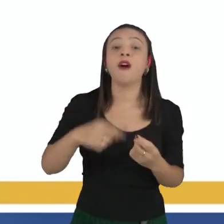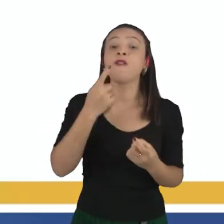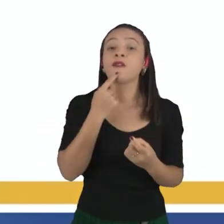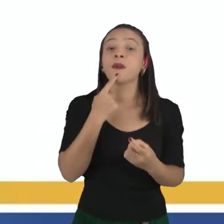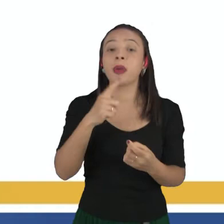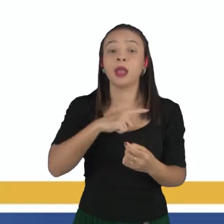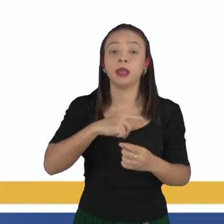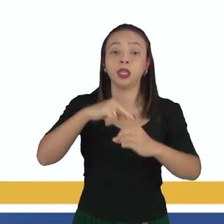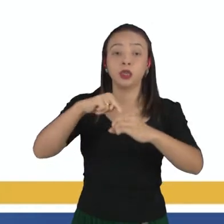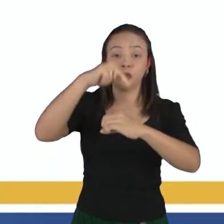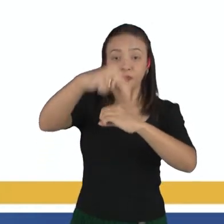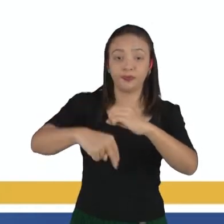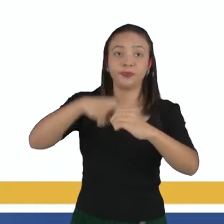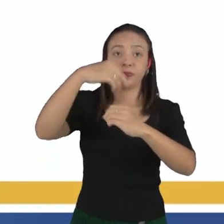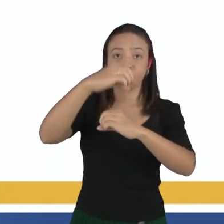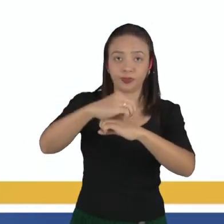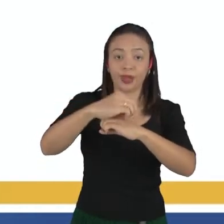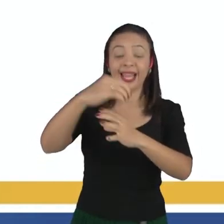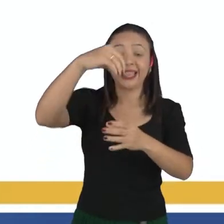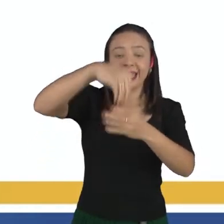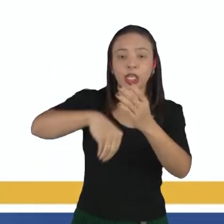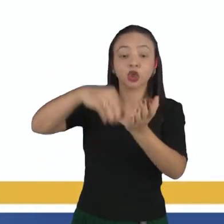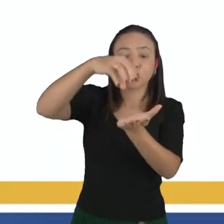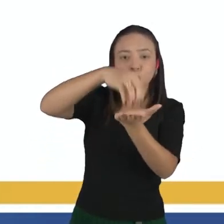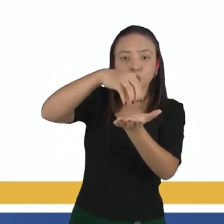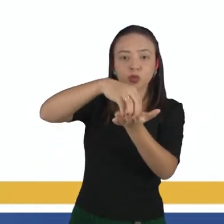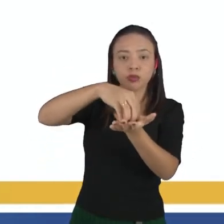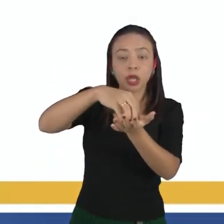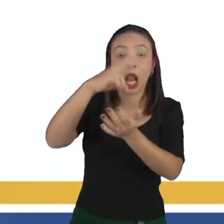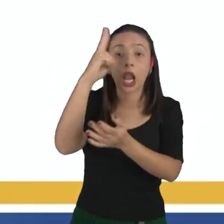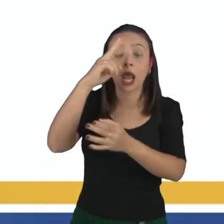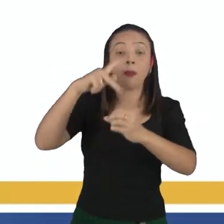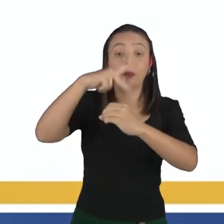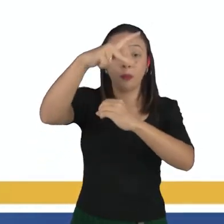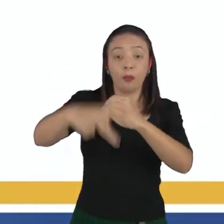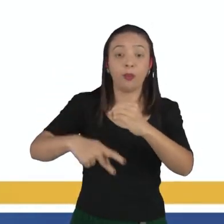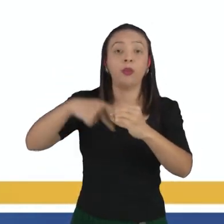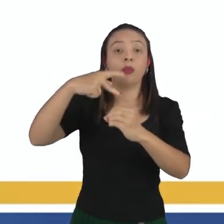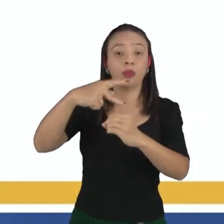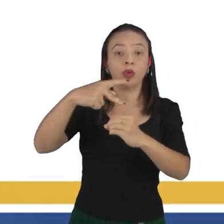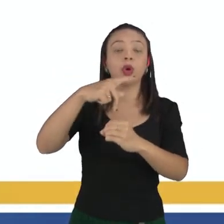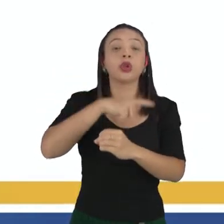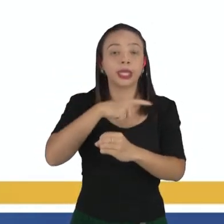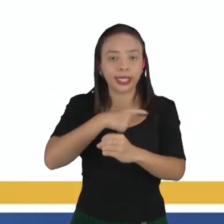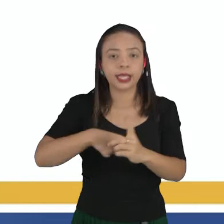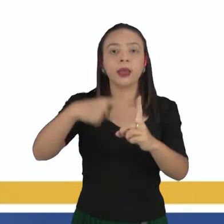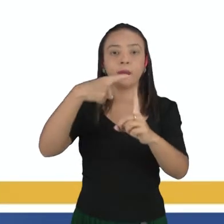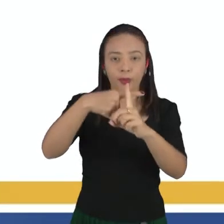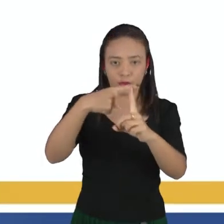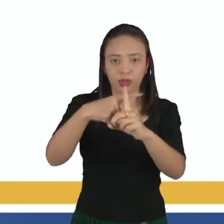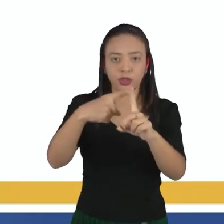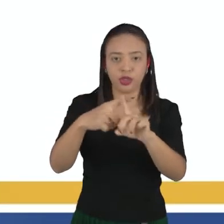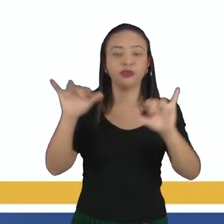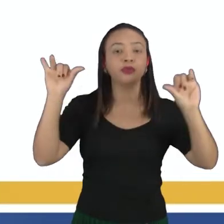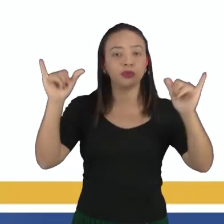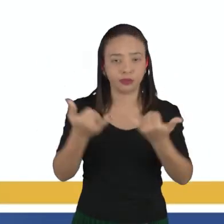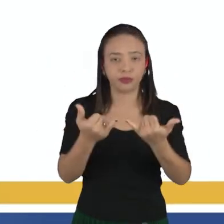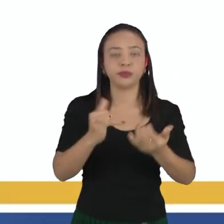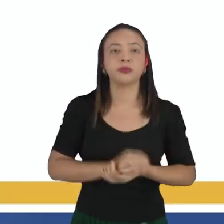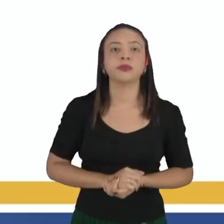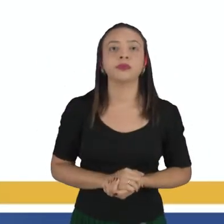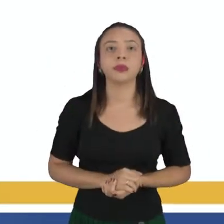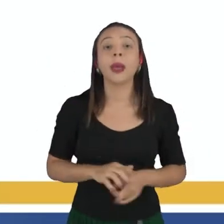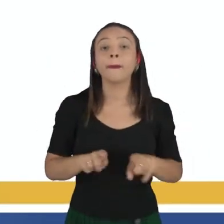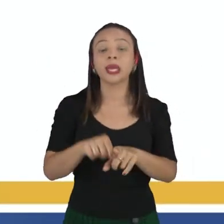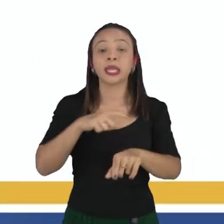neutros. Então eles estão lá no núcleo. Lembrando que somente os prótons possuem carga e carga positiva. E aí aqui de